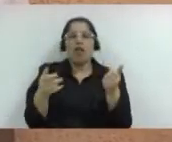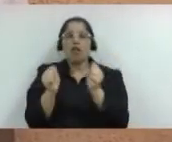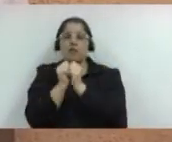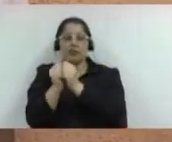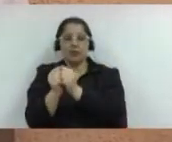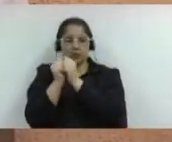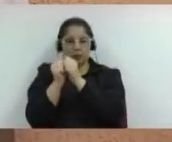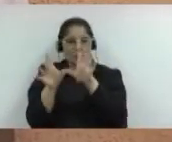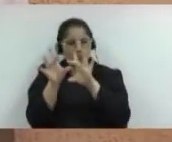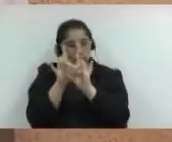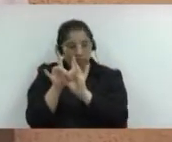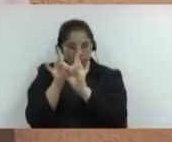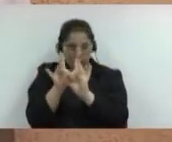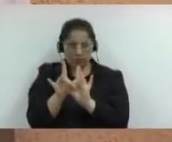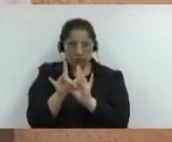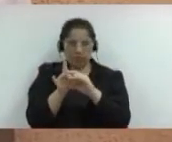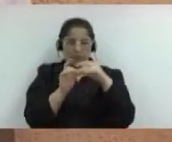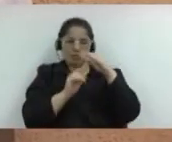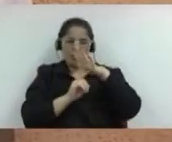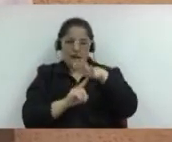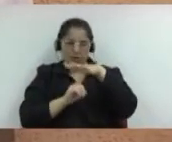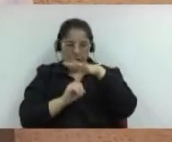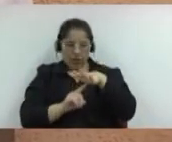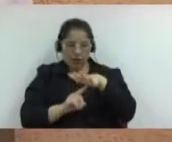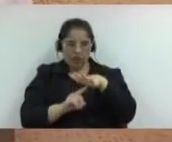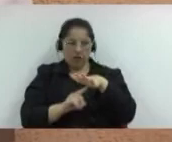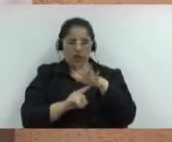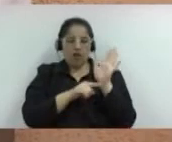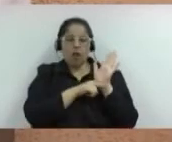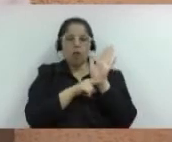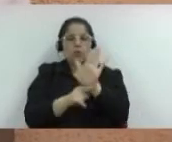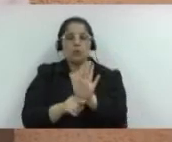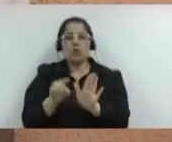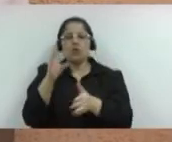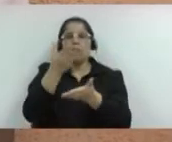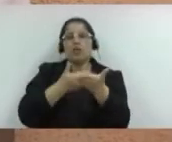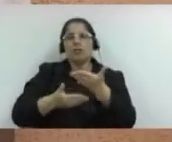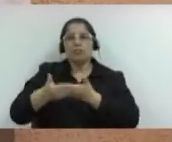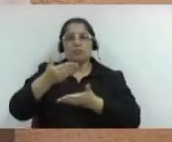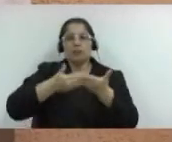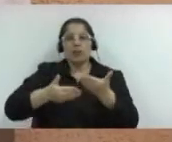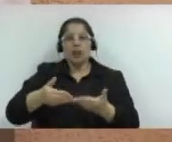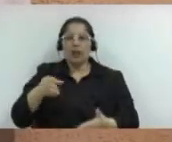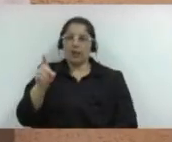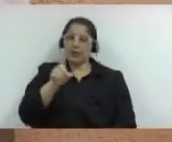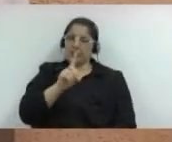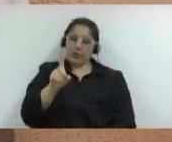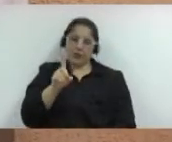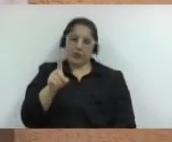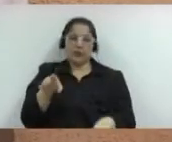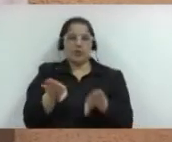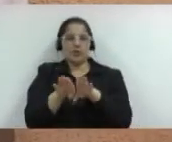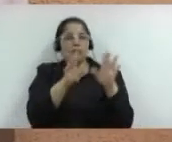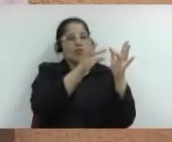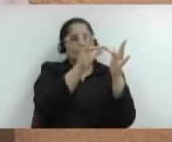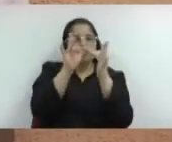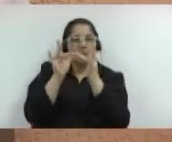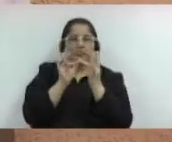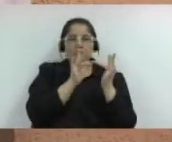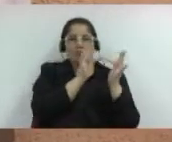A feira proporciona não só a troca de brinquedos, mas é um espaço de convivência e de novas